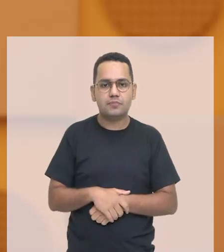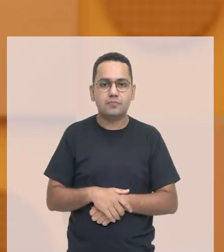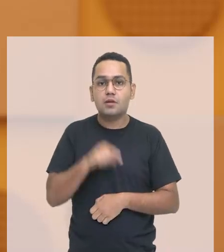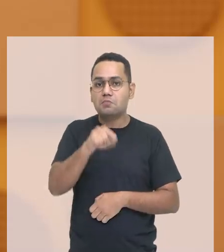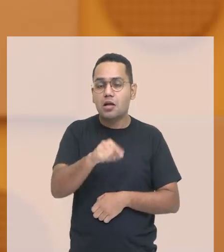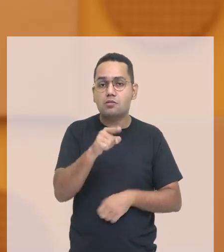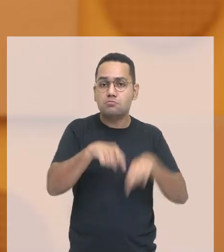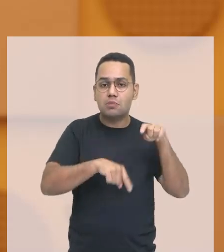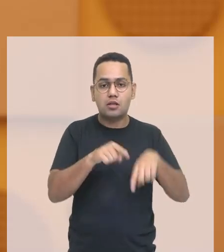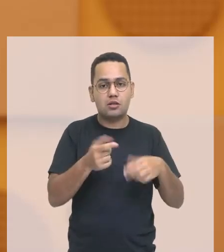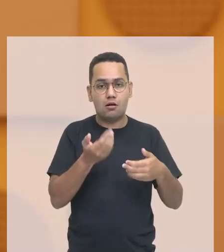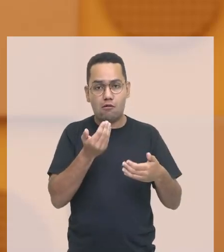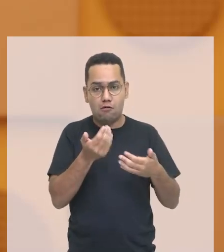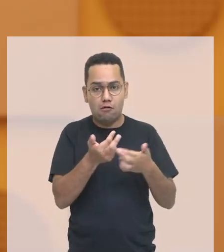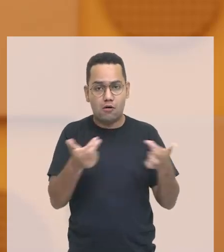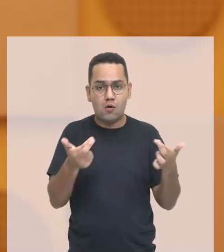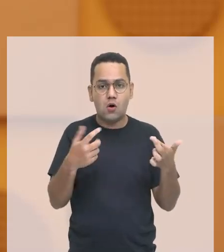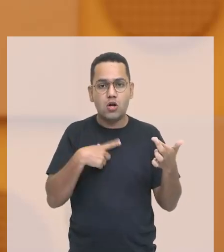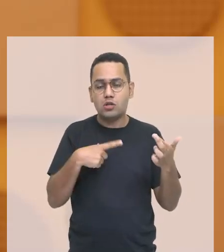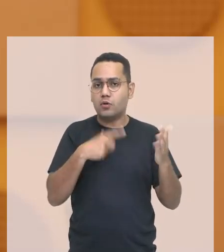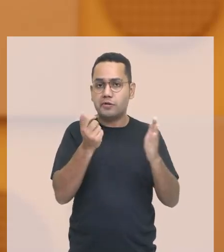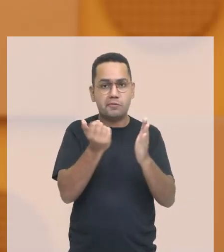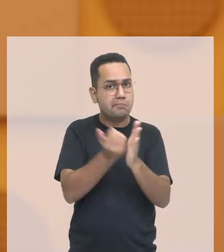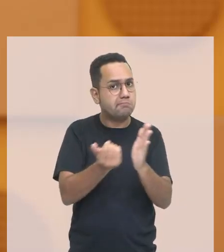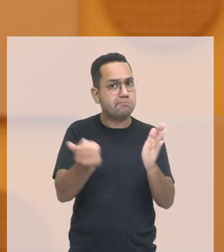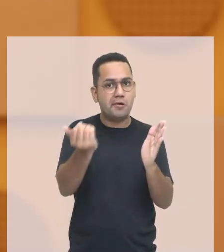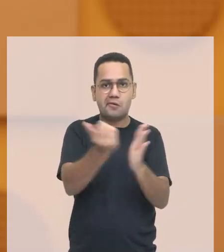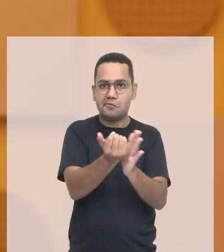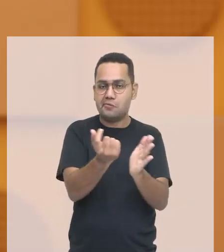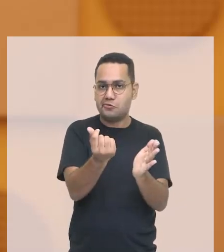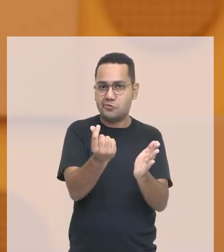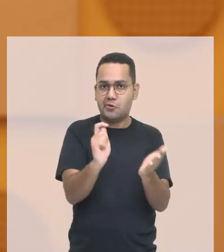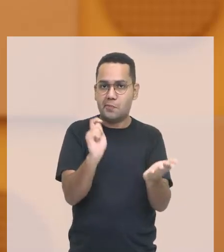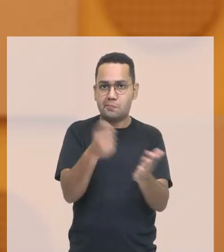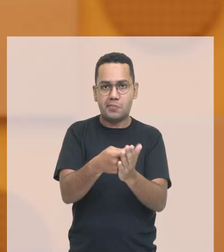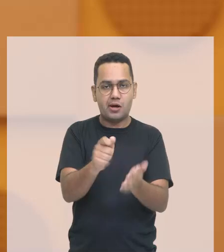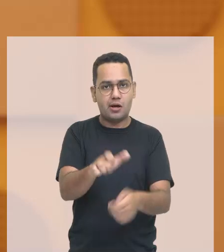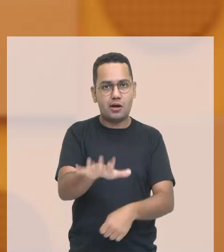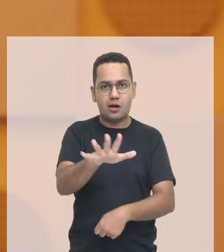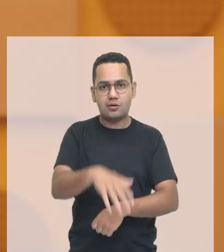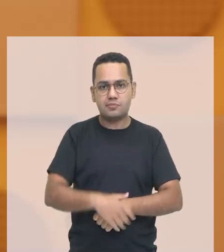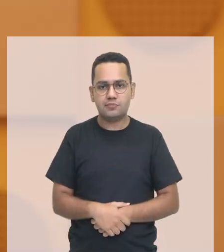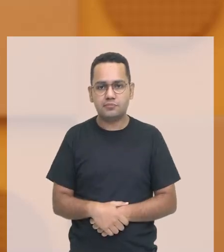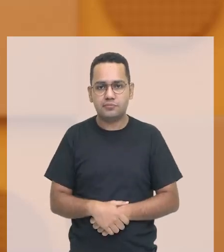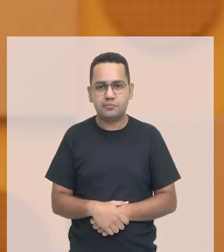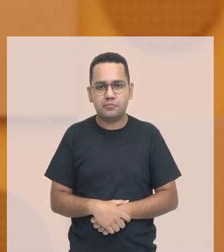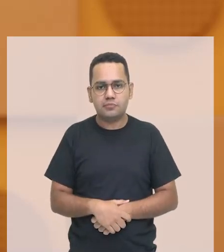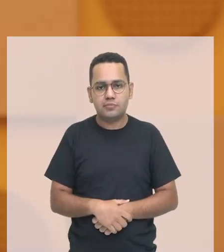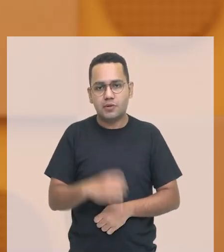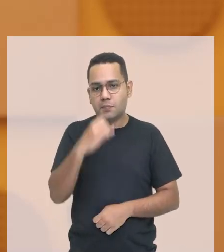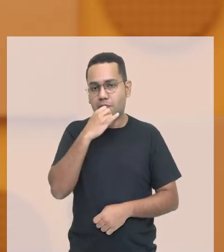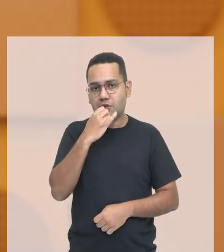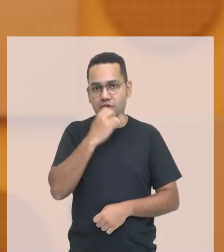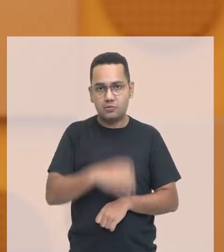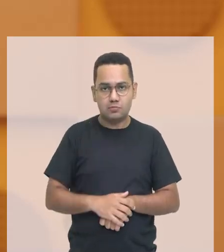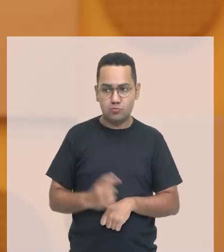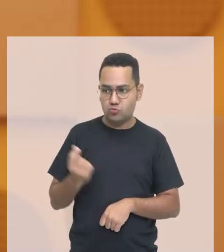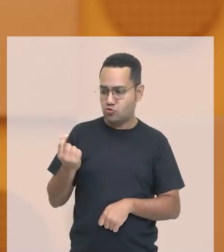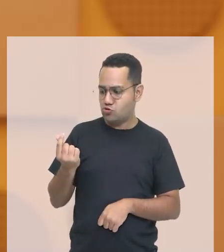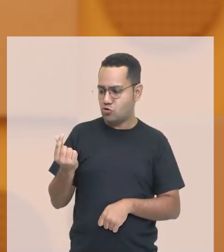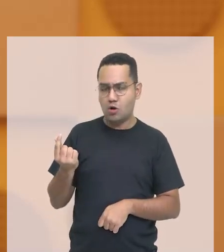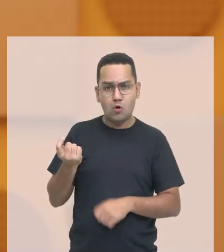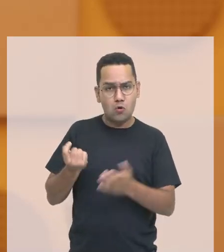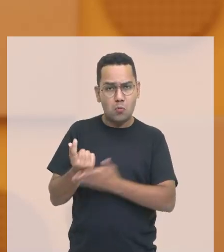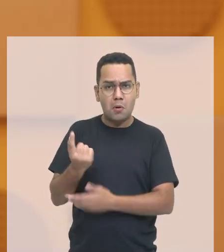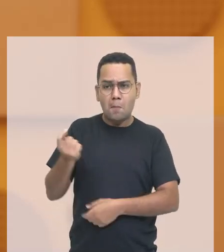tendia a subir. Se a minha moeda, se o meu dinheiro tende a valer menos, logo eu preciso de